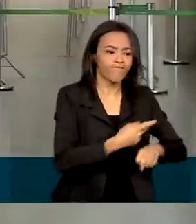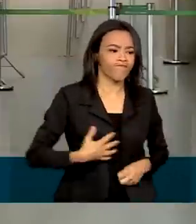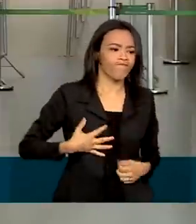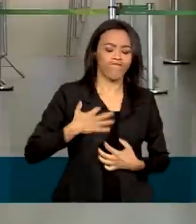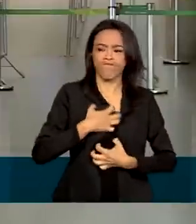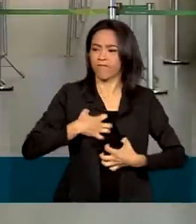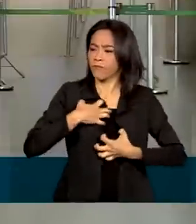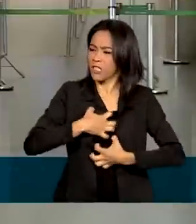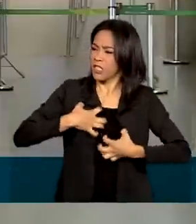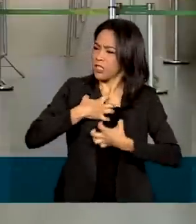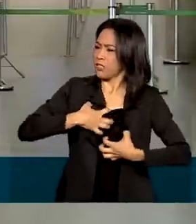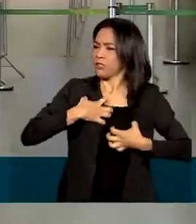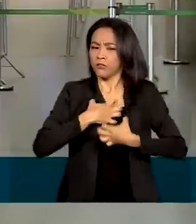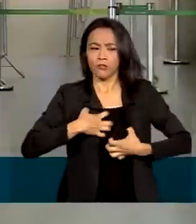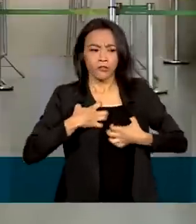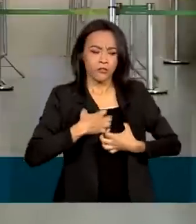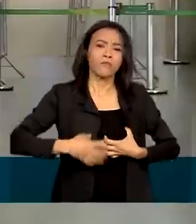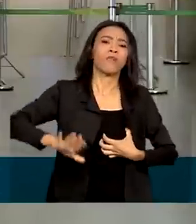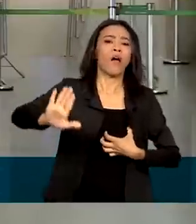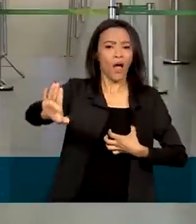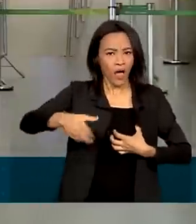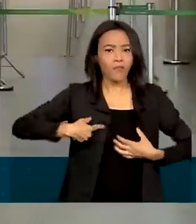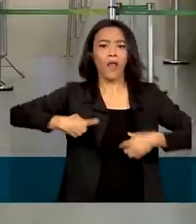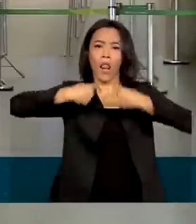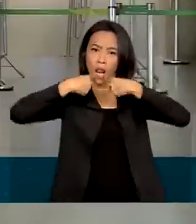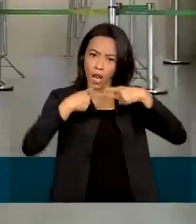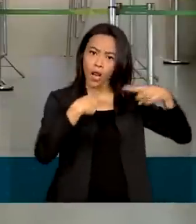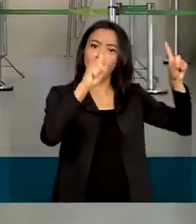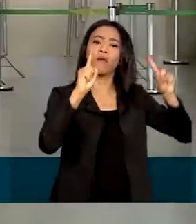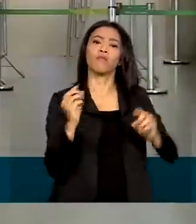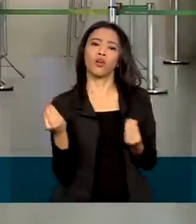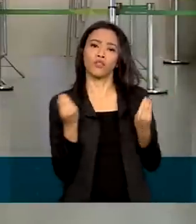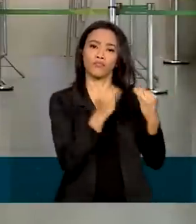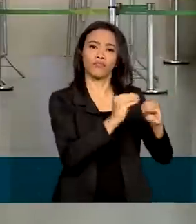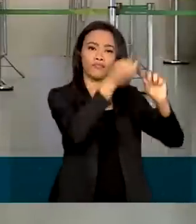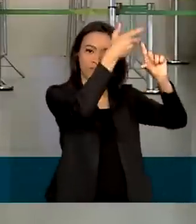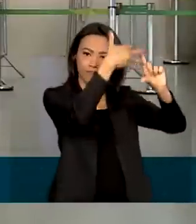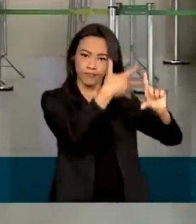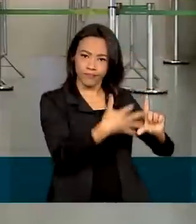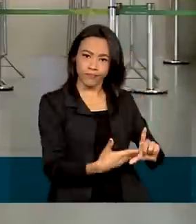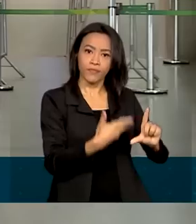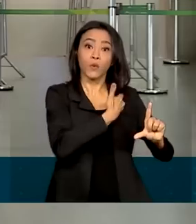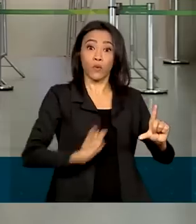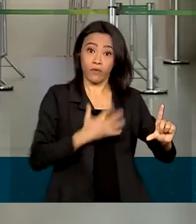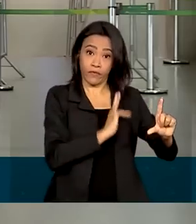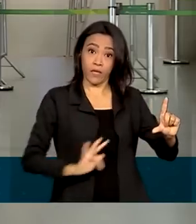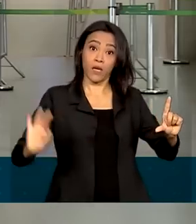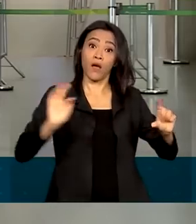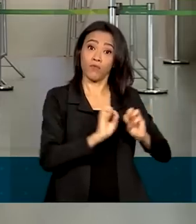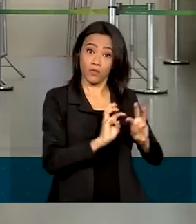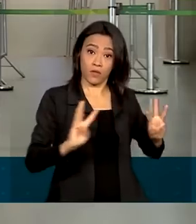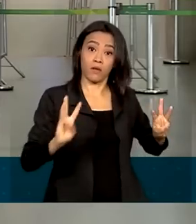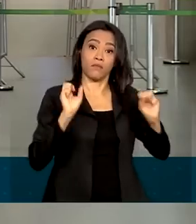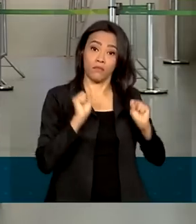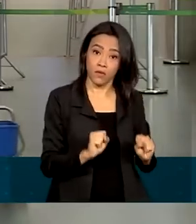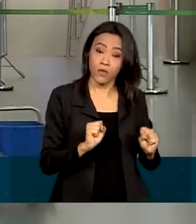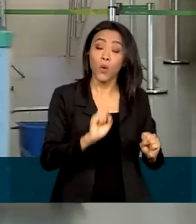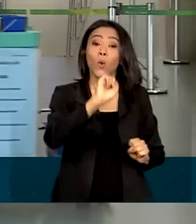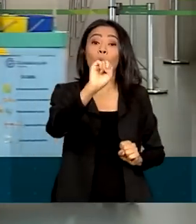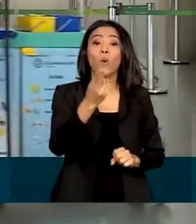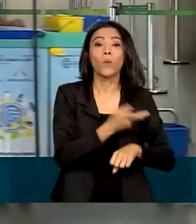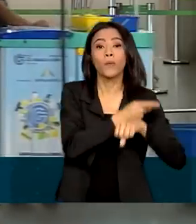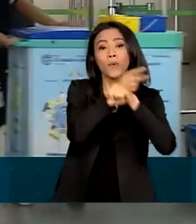solução oferecida, ele pode registrar uma reclamação no site consumidor.gov do governo federal. Ou ainda procurar os